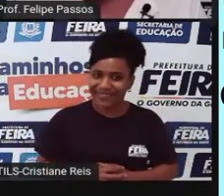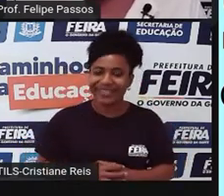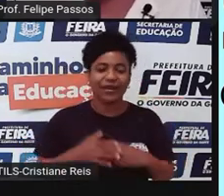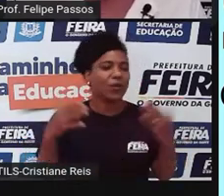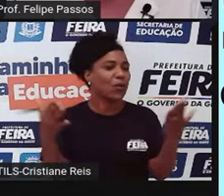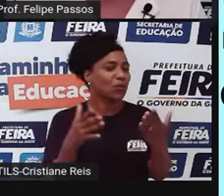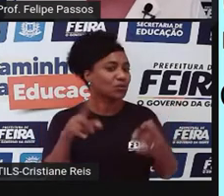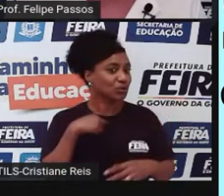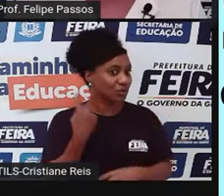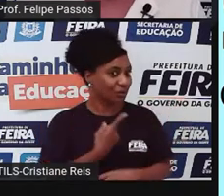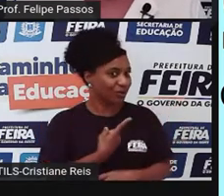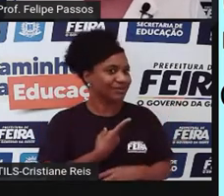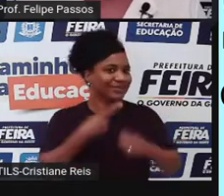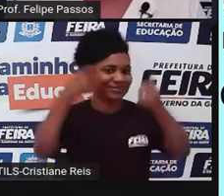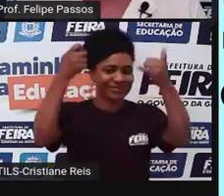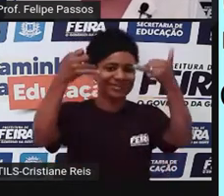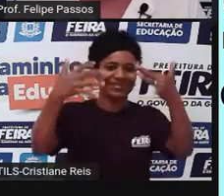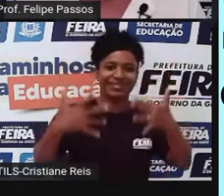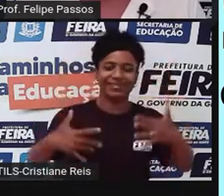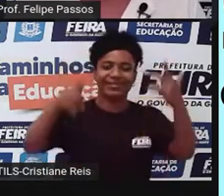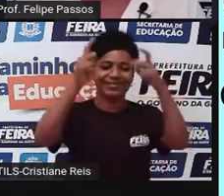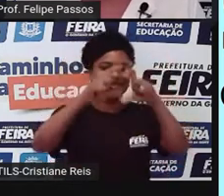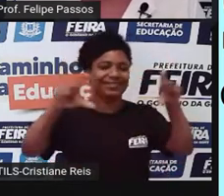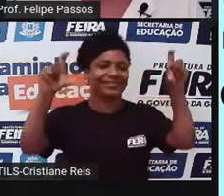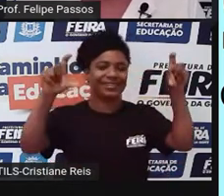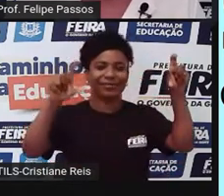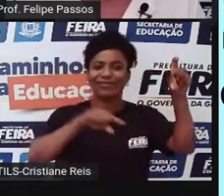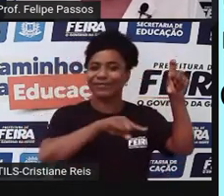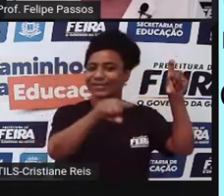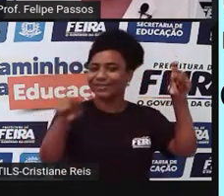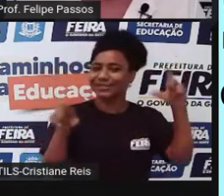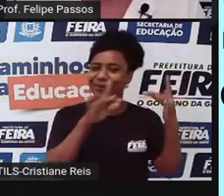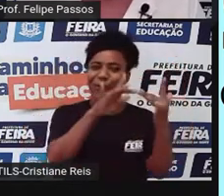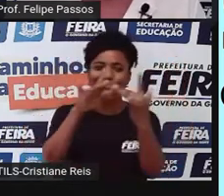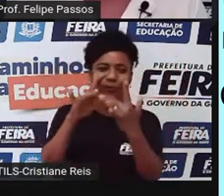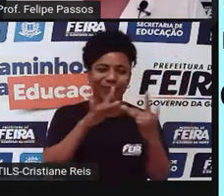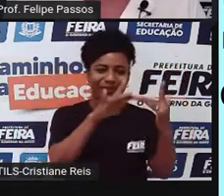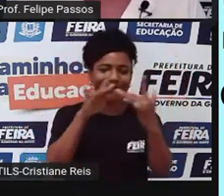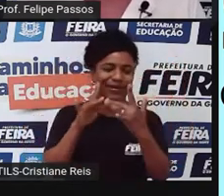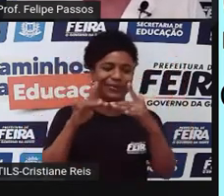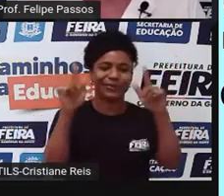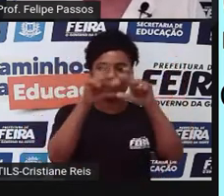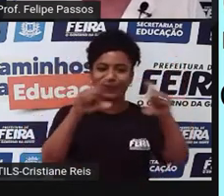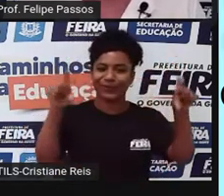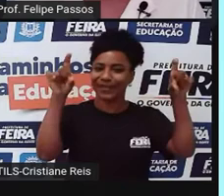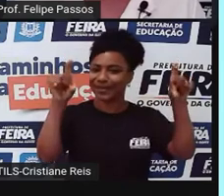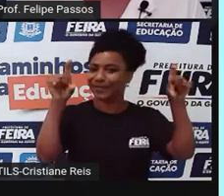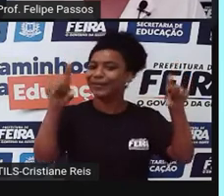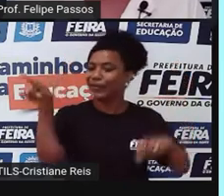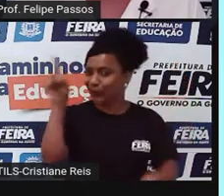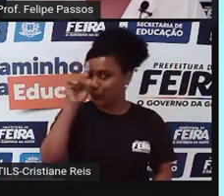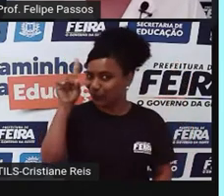sobre um tema que todo mundo aí já teve contato com esse tema, todos os dias, talvez.